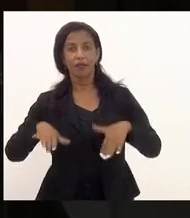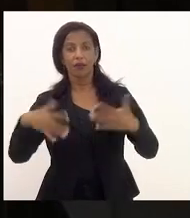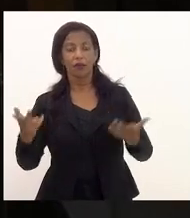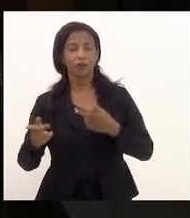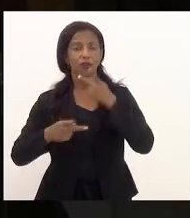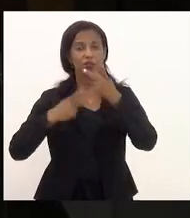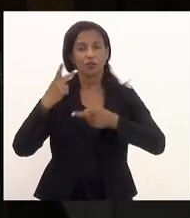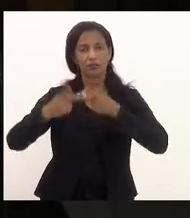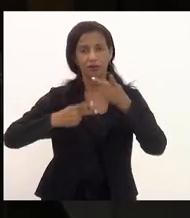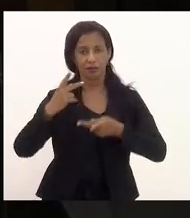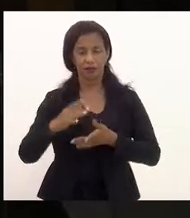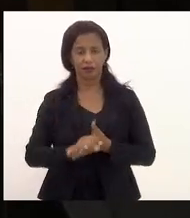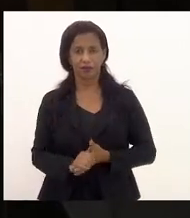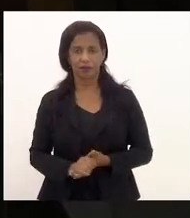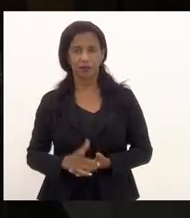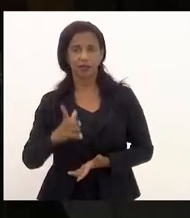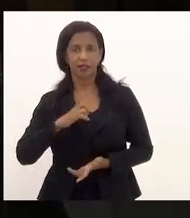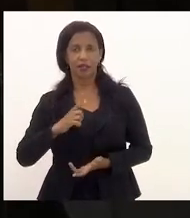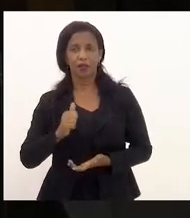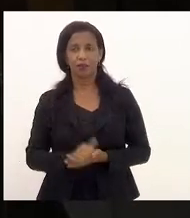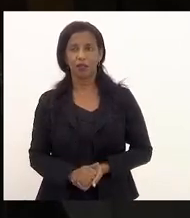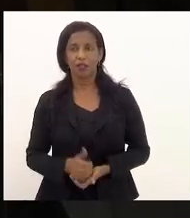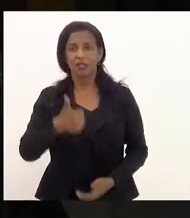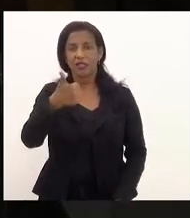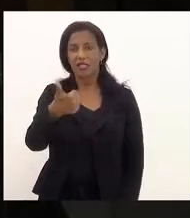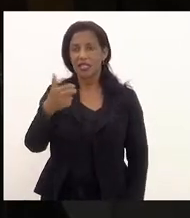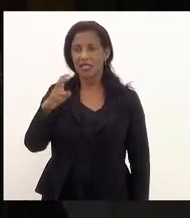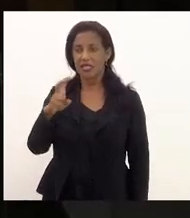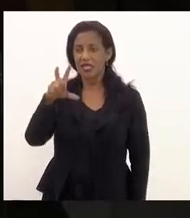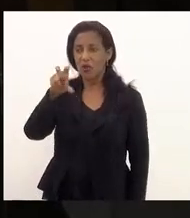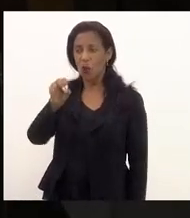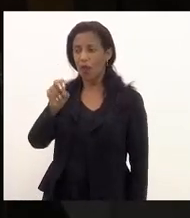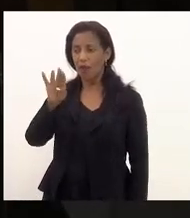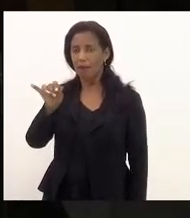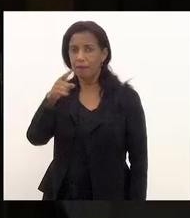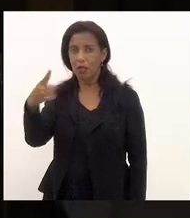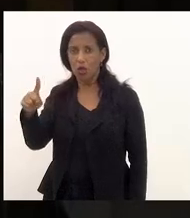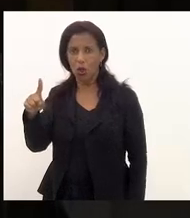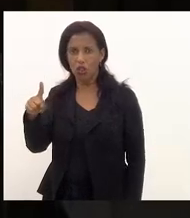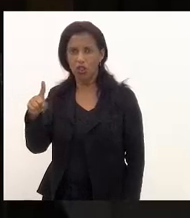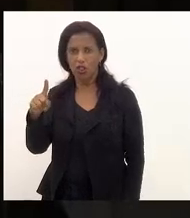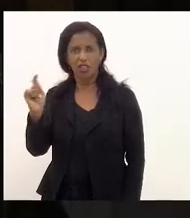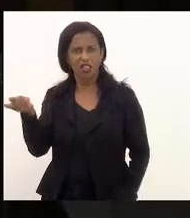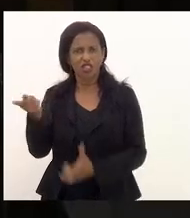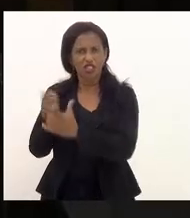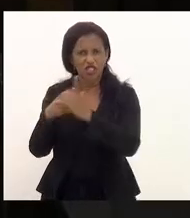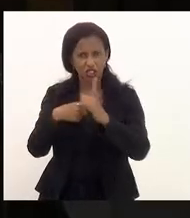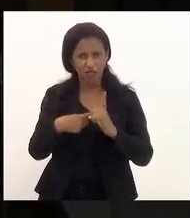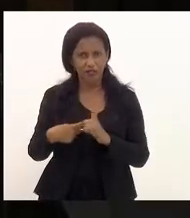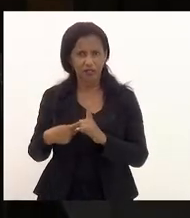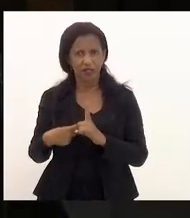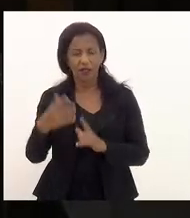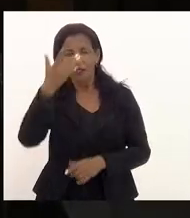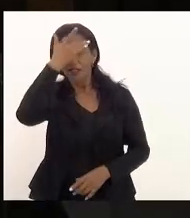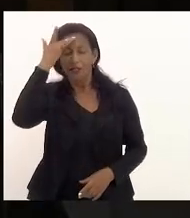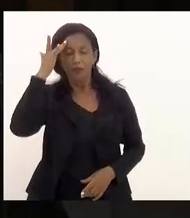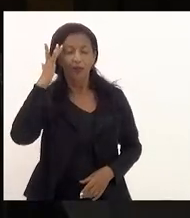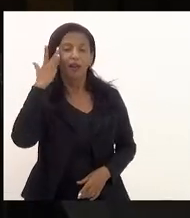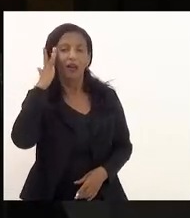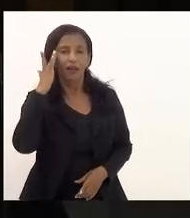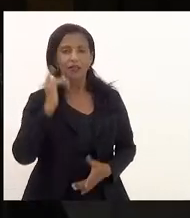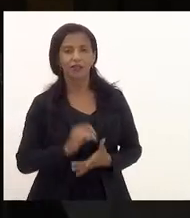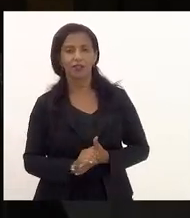fala que temos 150 bilhões inscritos em dívida ativa, as pessoas acham